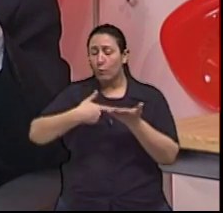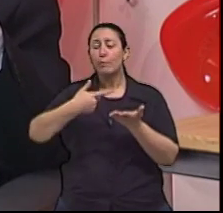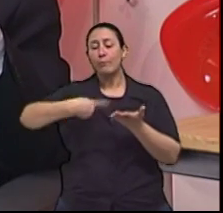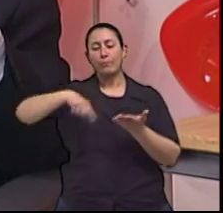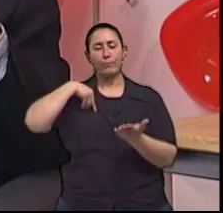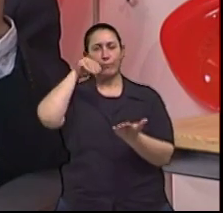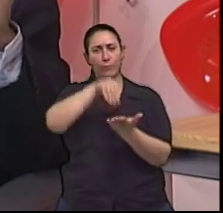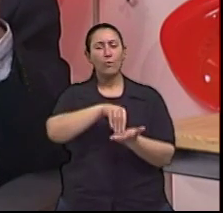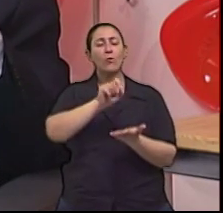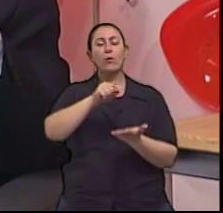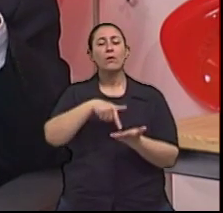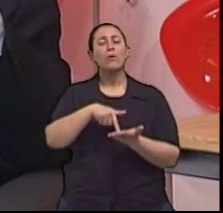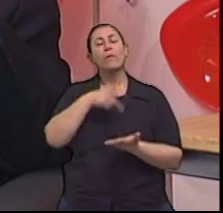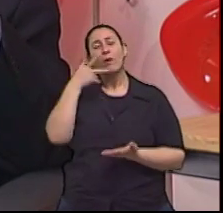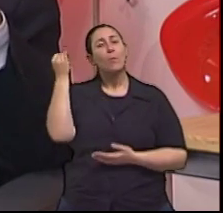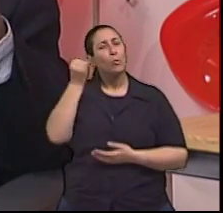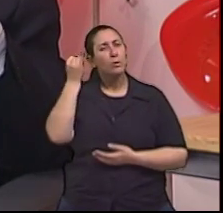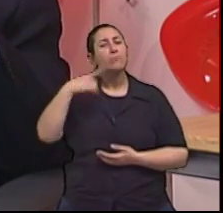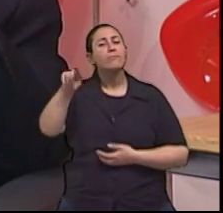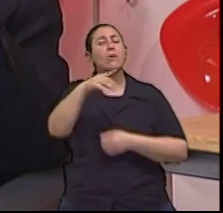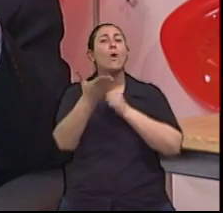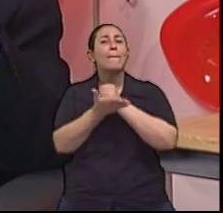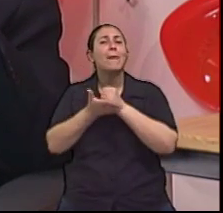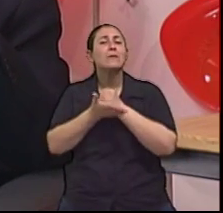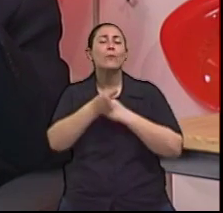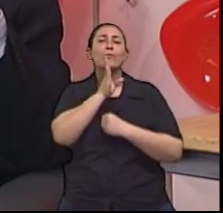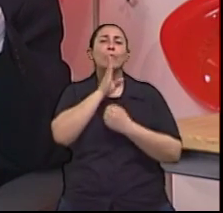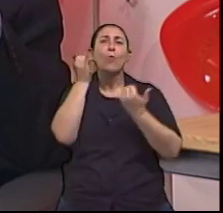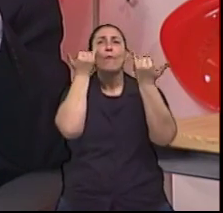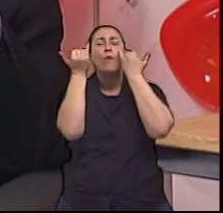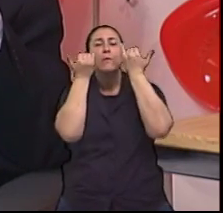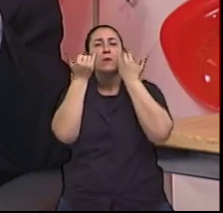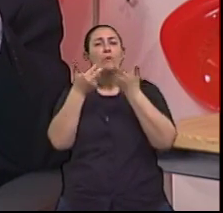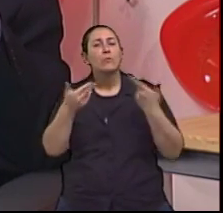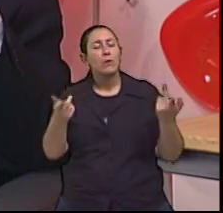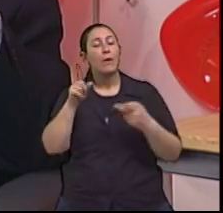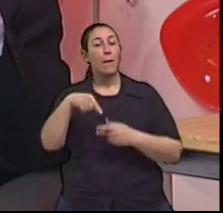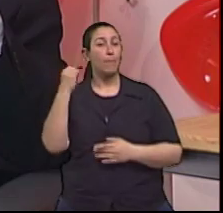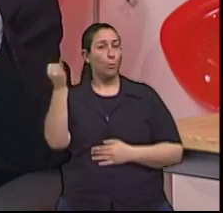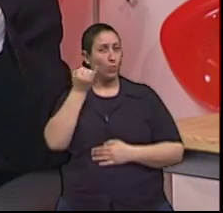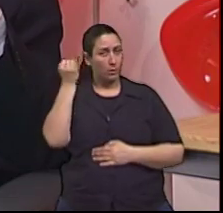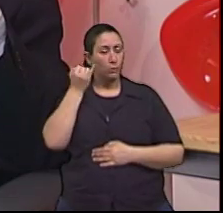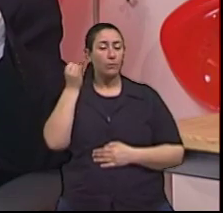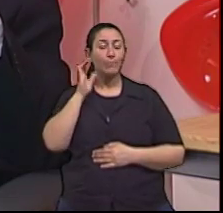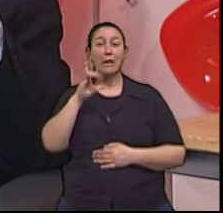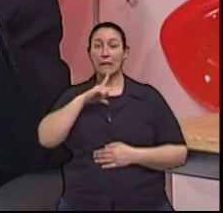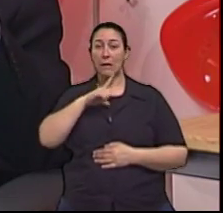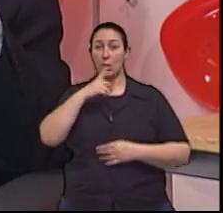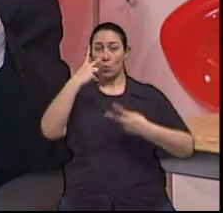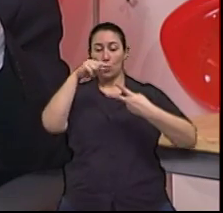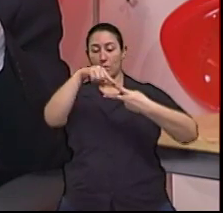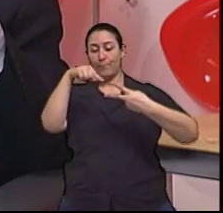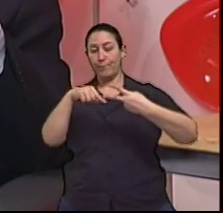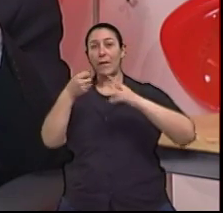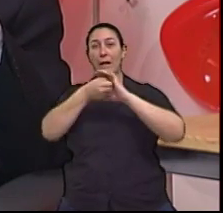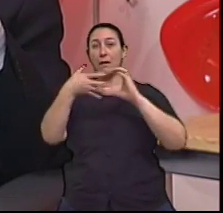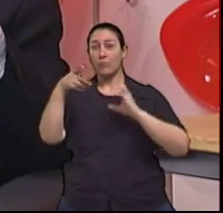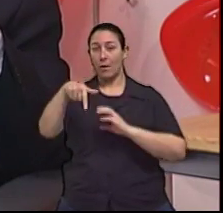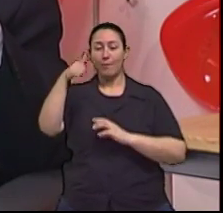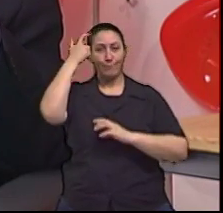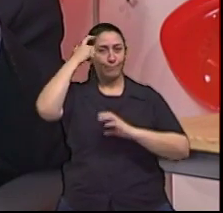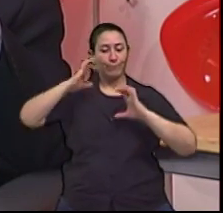atenção básica, isso serve também, de certo modo, para o familiar, duas são as características principais da demência vascular serem identificadas.